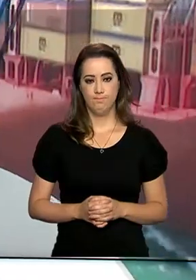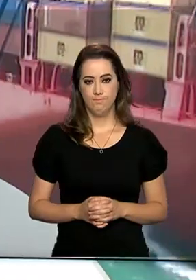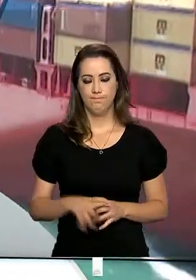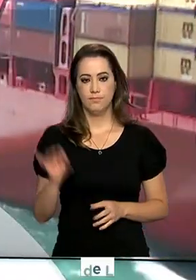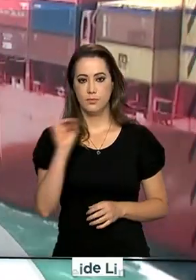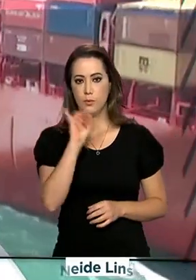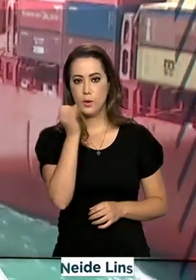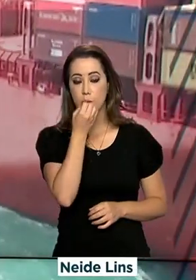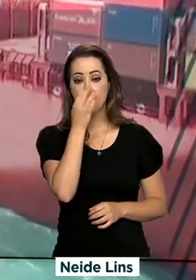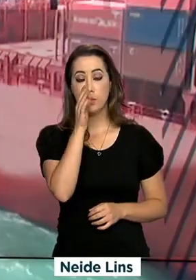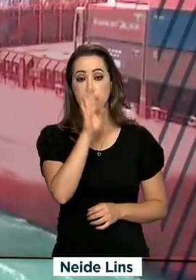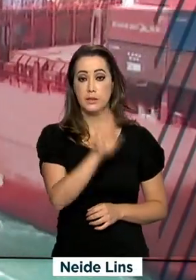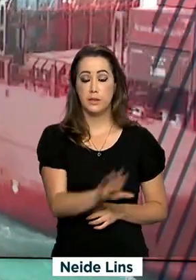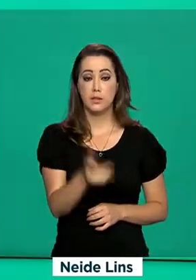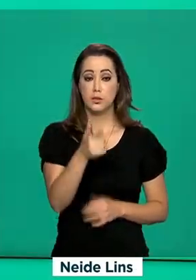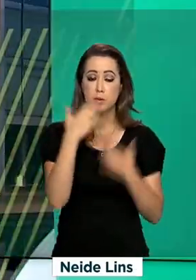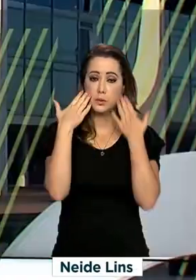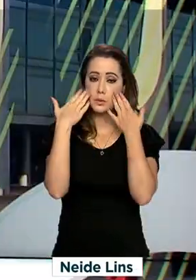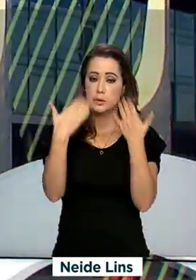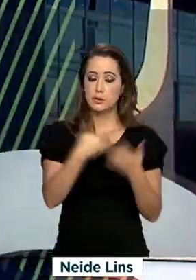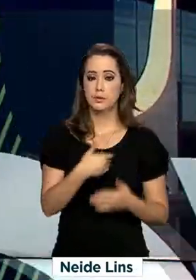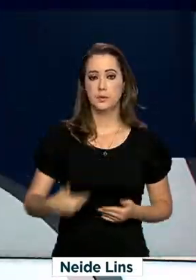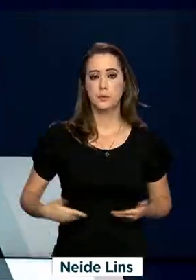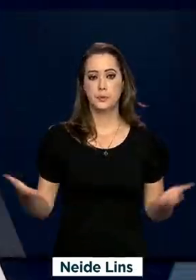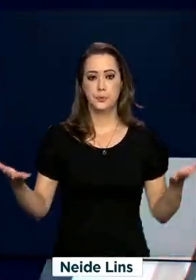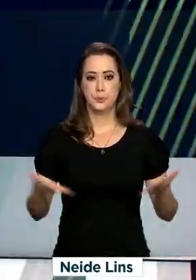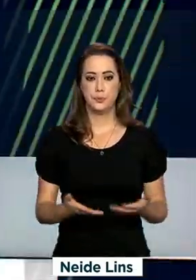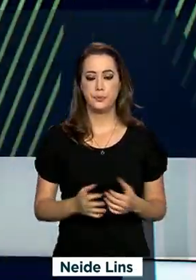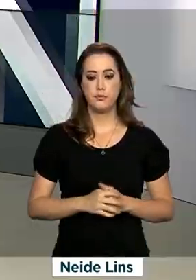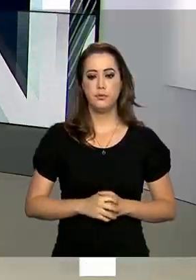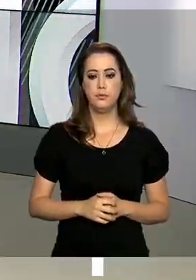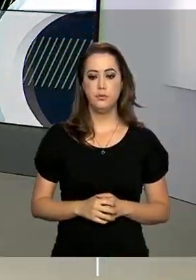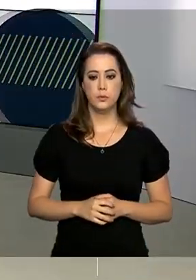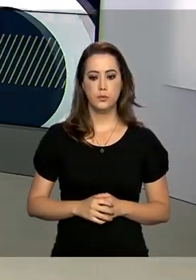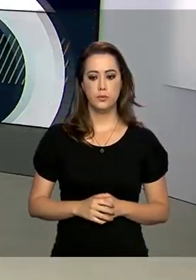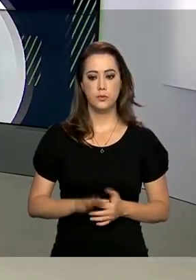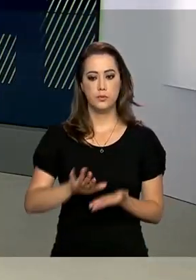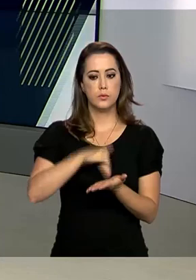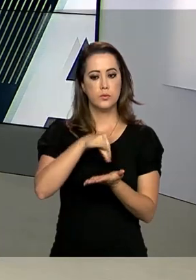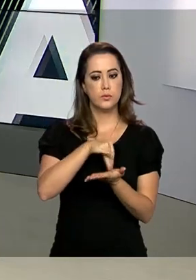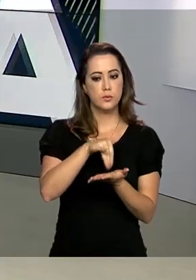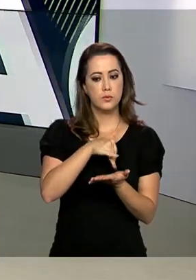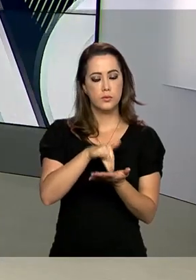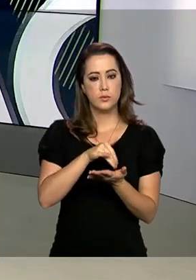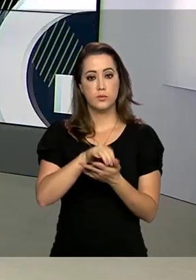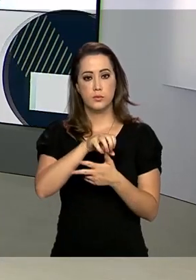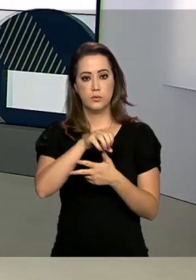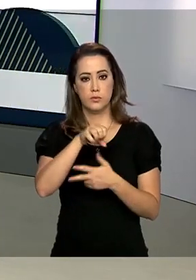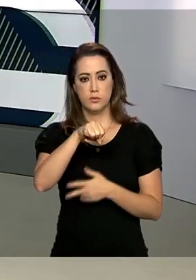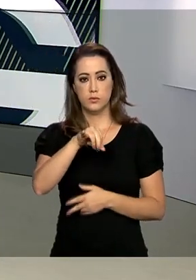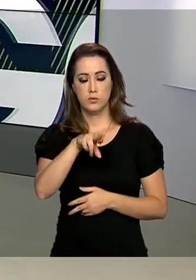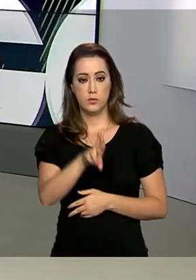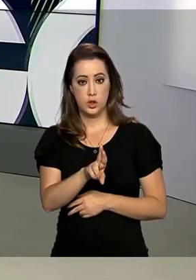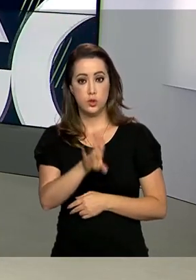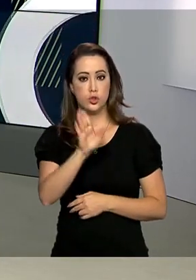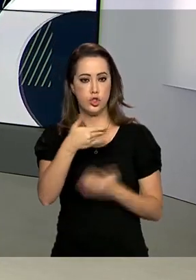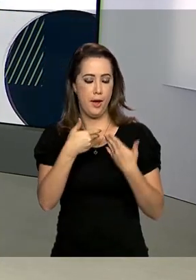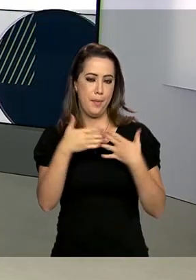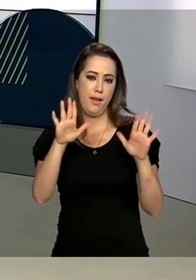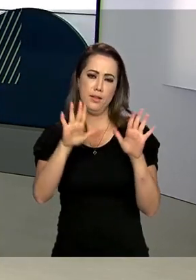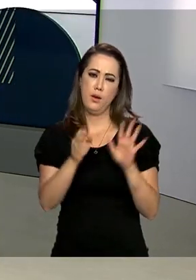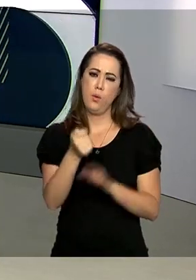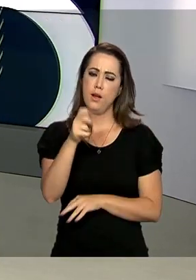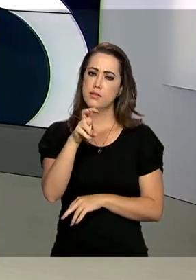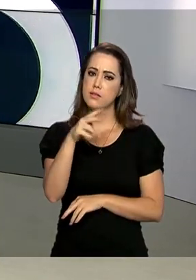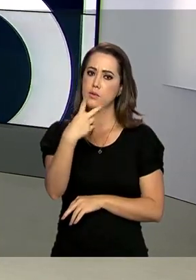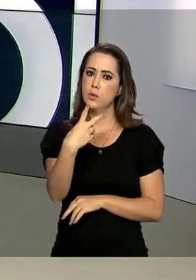Olá, boa tarde, estamos no ar com mais um Governo Agora. As inscrições para o Sisu já estão abertas. São